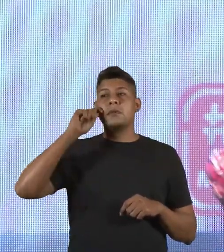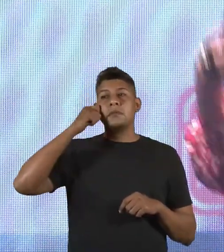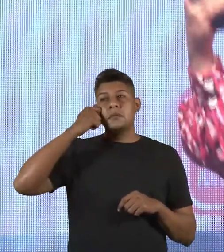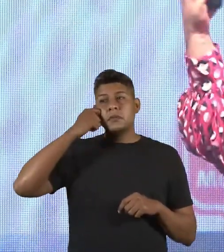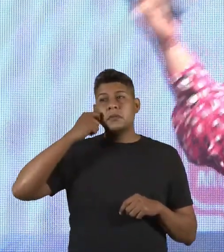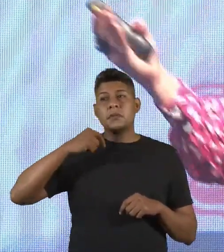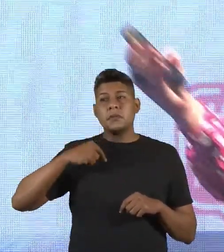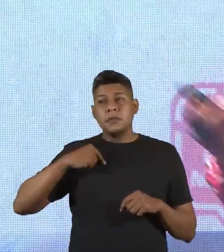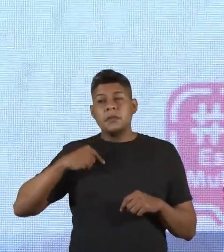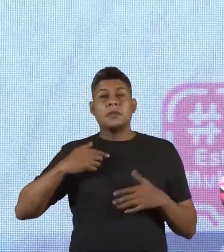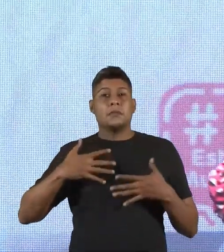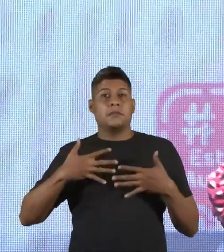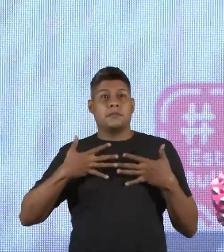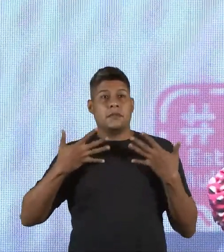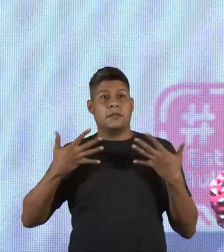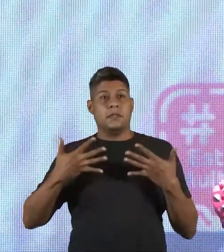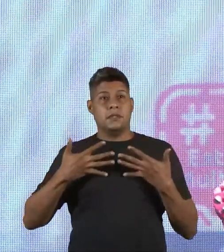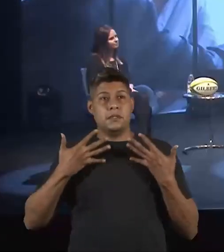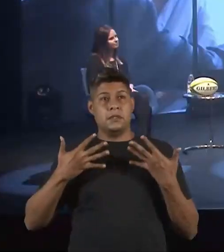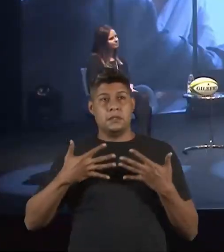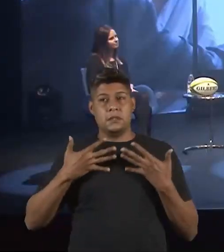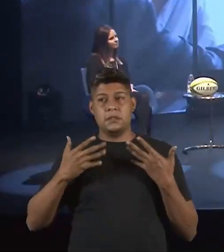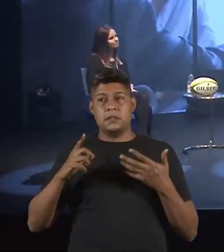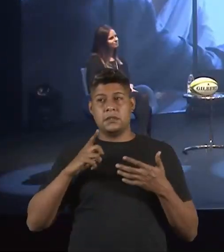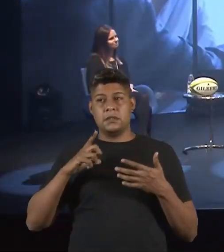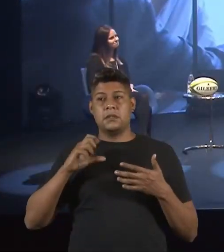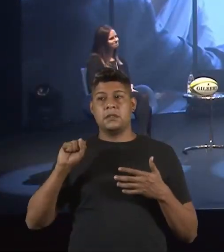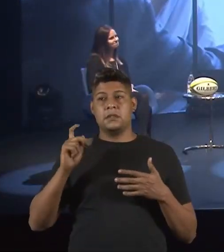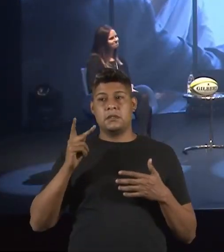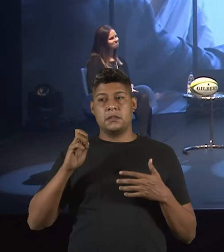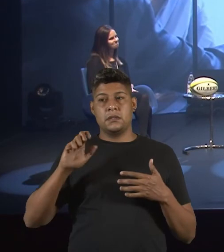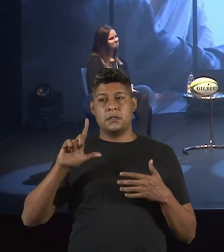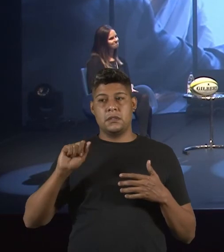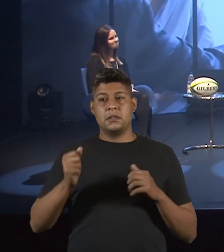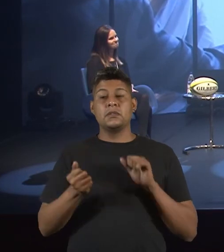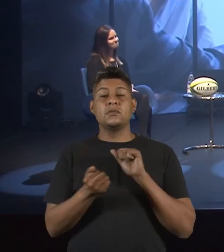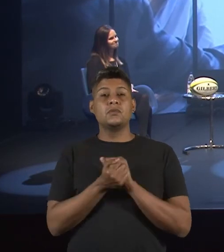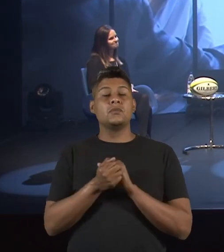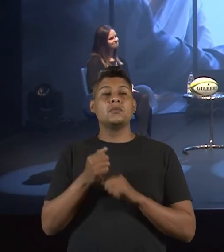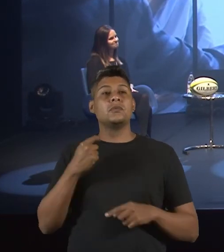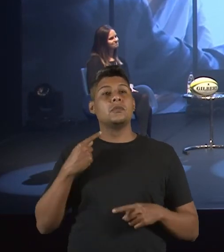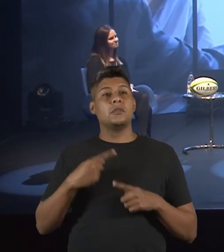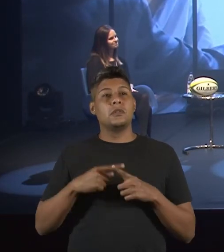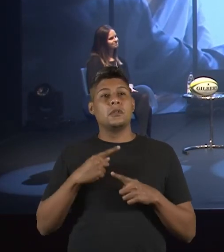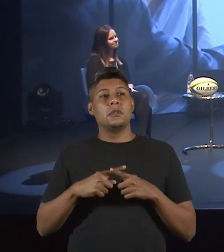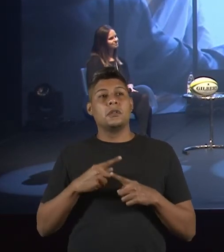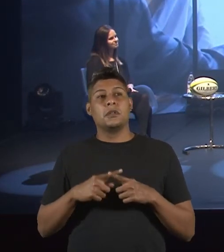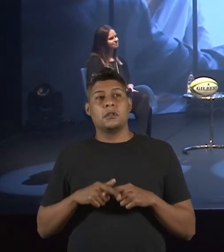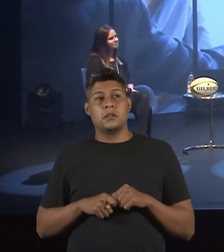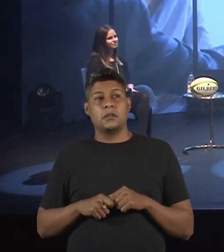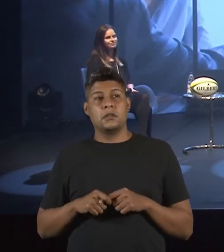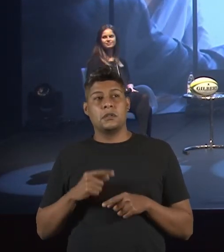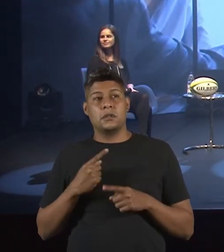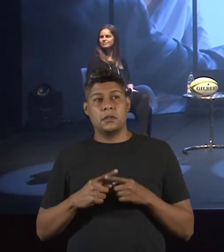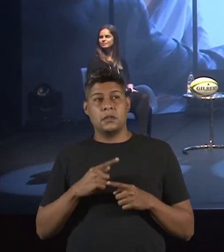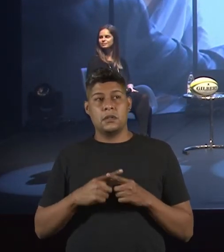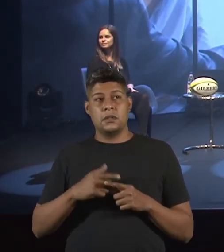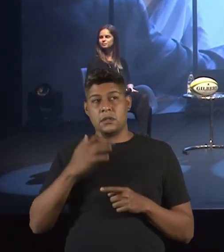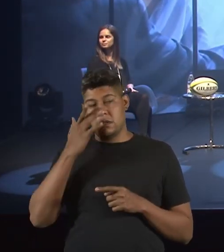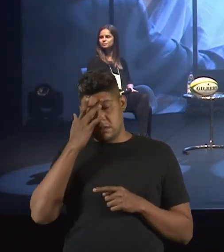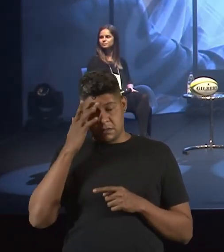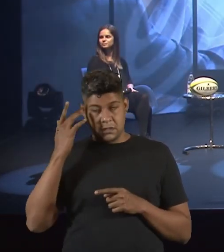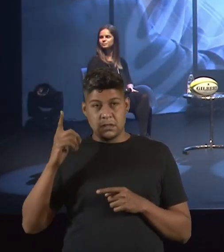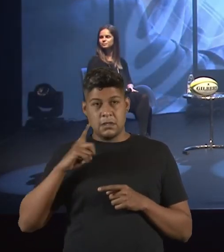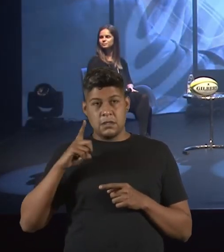E eu fico muito feliz de ter a Sheila com a gente aqui. Por quê? Porque a nossa população